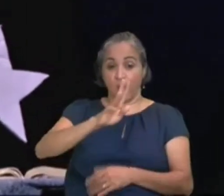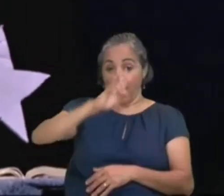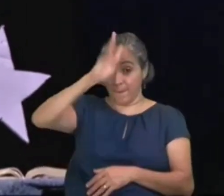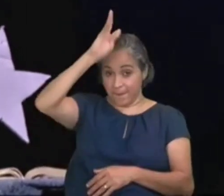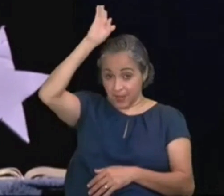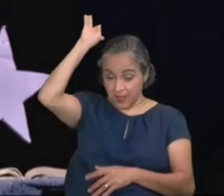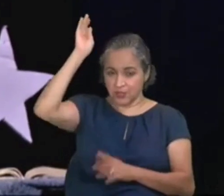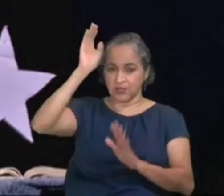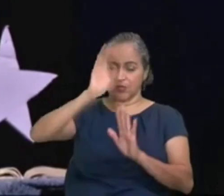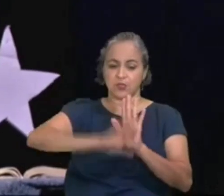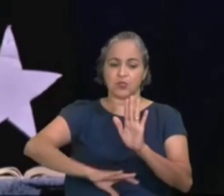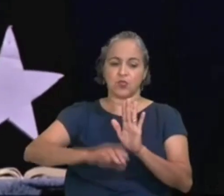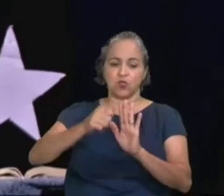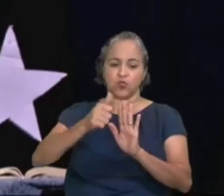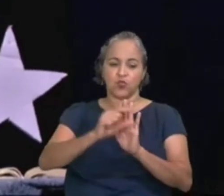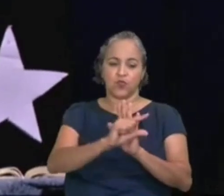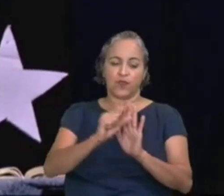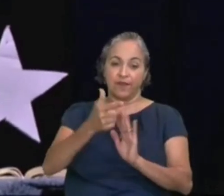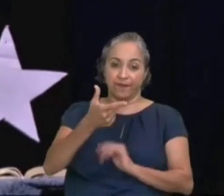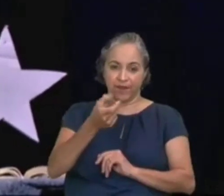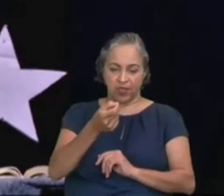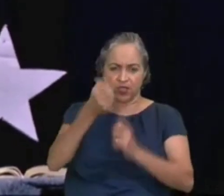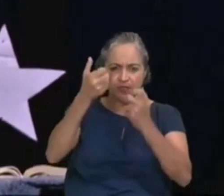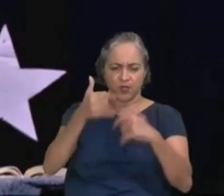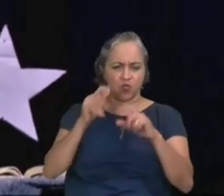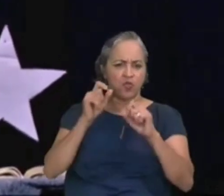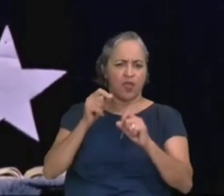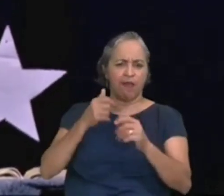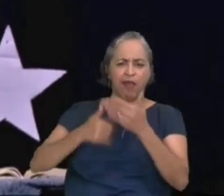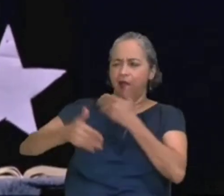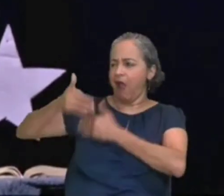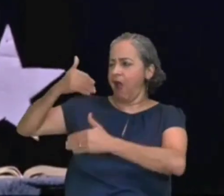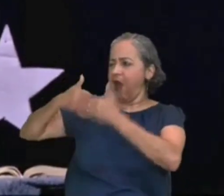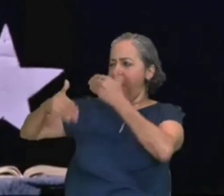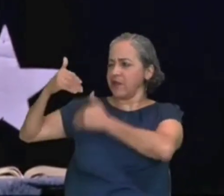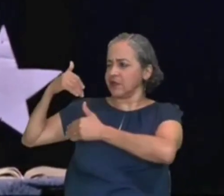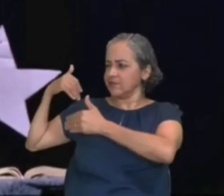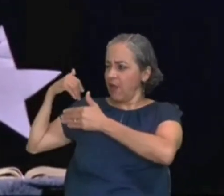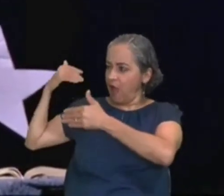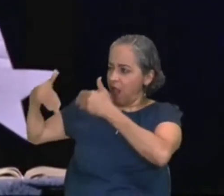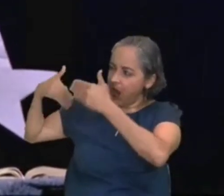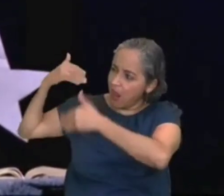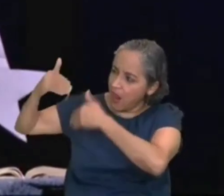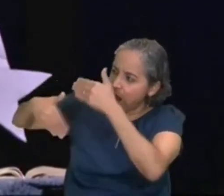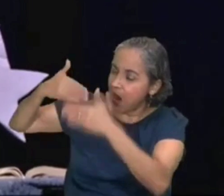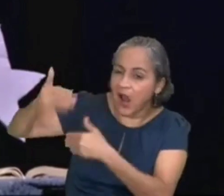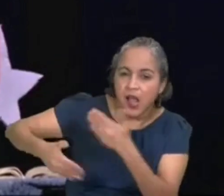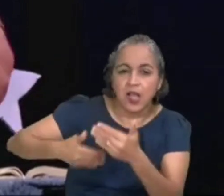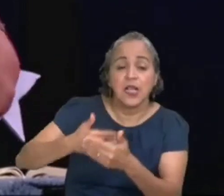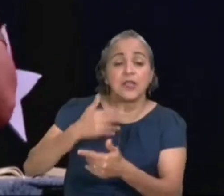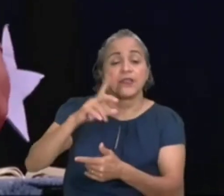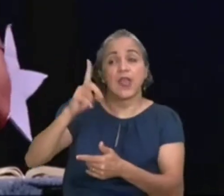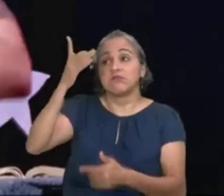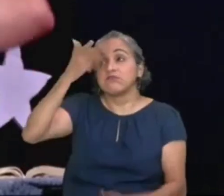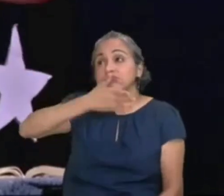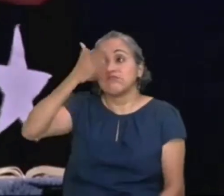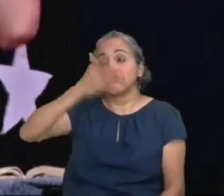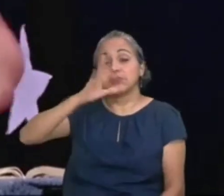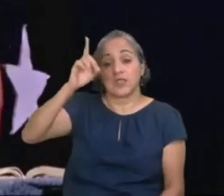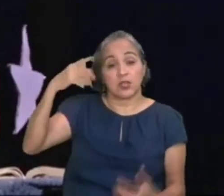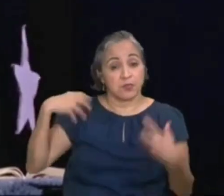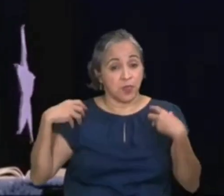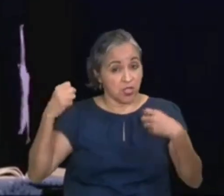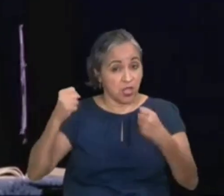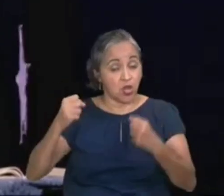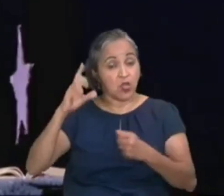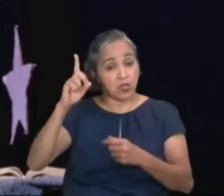20, diz, Deus, desde a criação do mundo, os atributos invisíveis de Deus, seu eterno poder, e